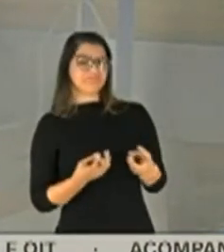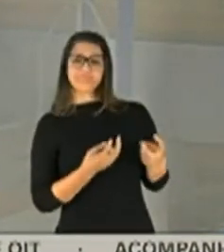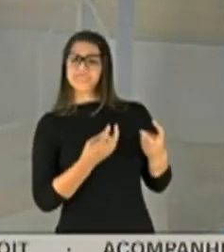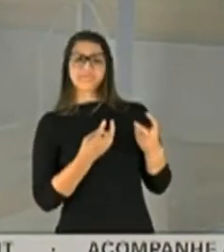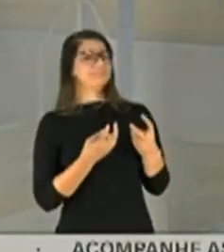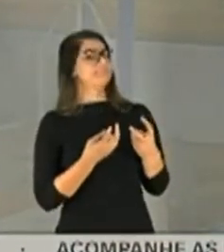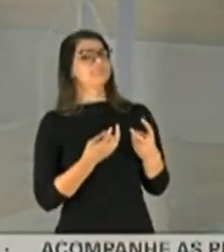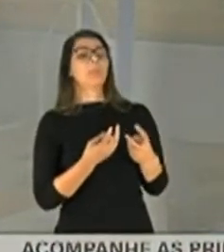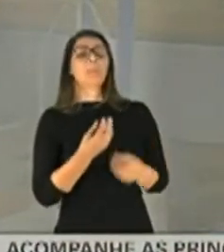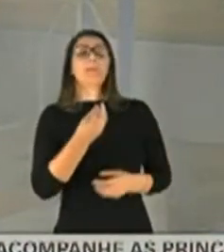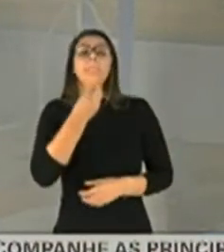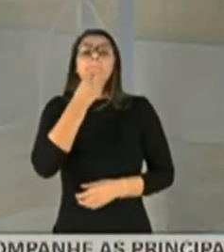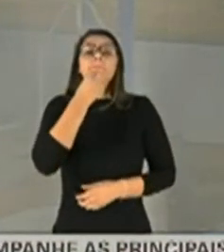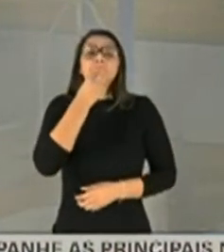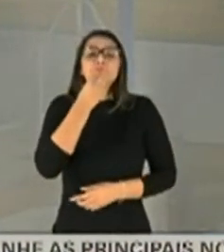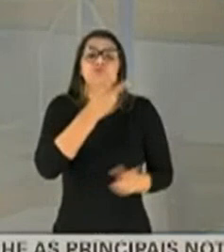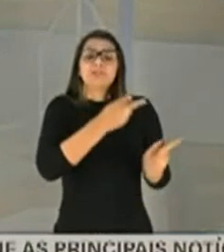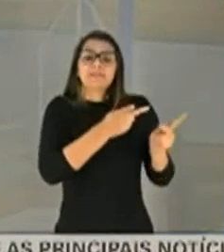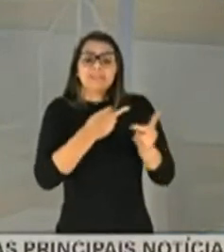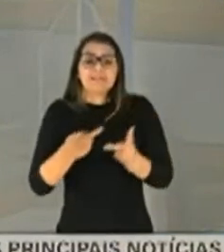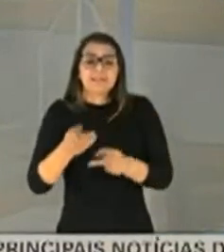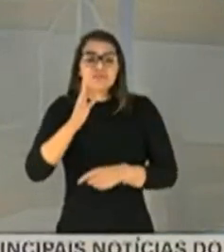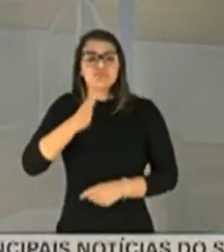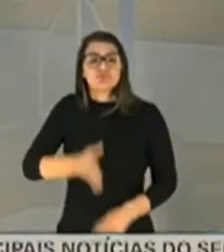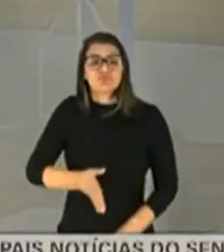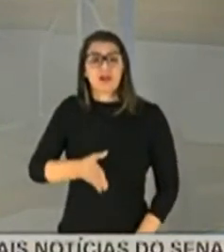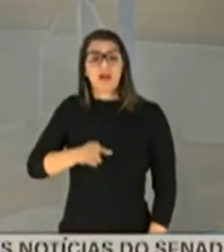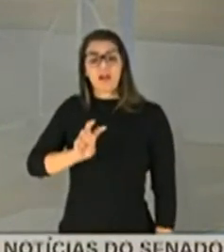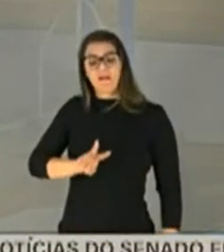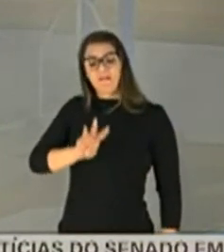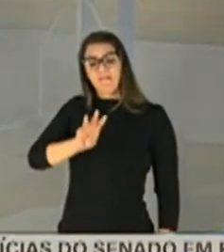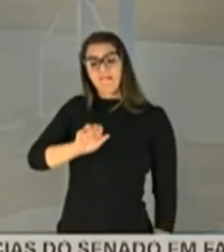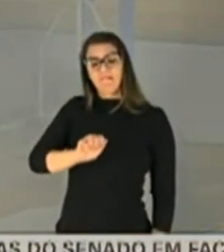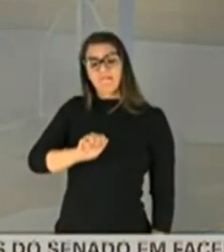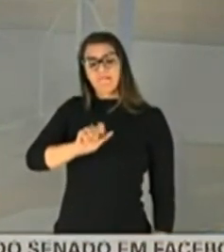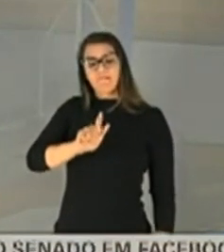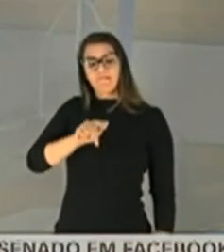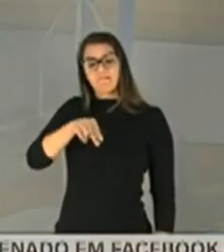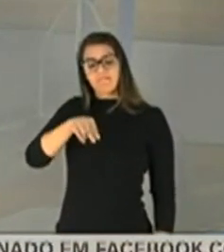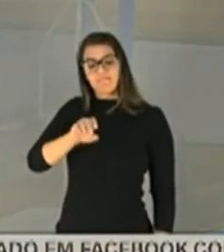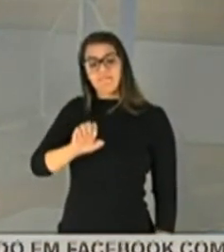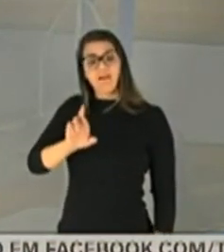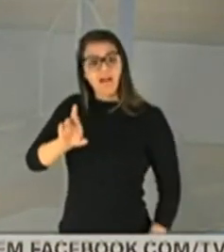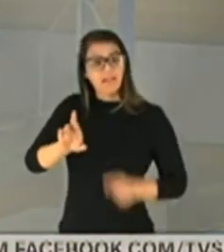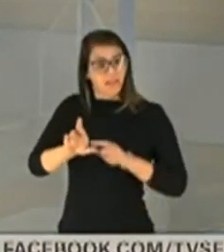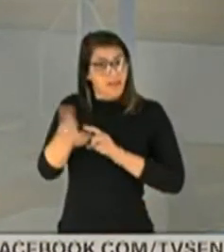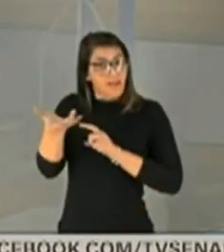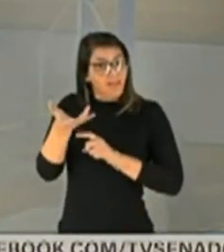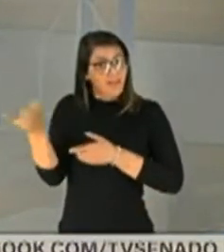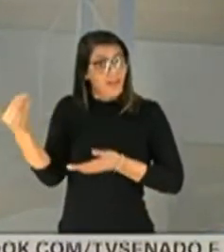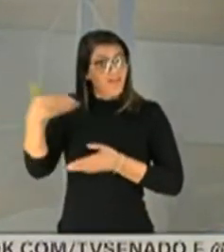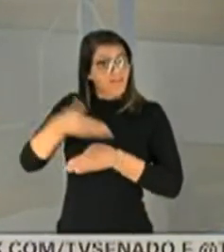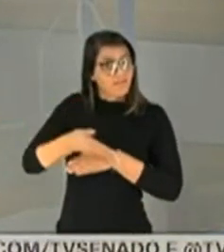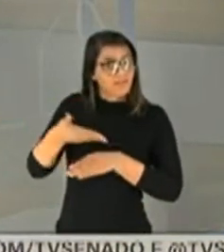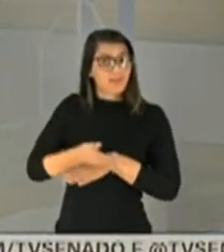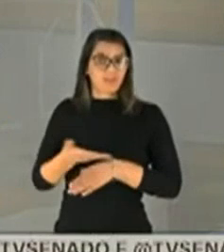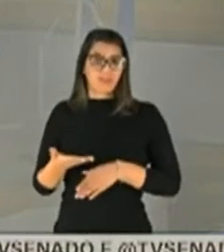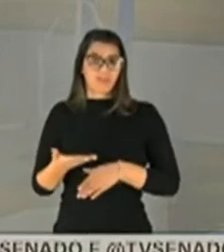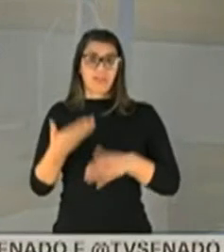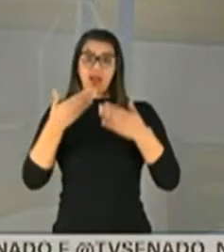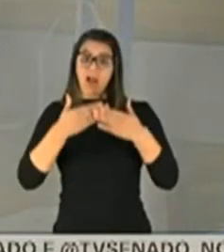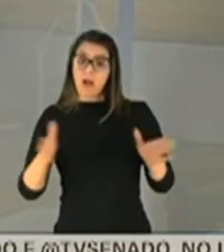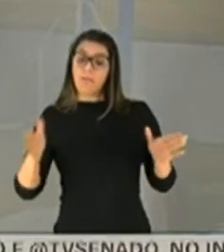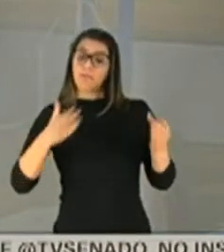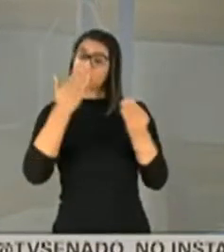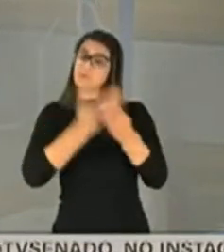deveríamos já ter trazido aqui o Wagner Rosário, o ministro que quer vir e, inclusive, abrir um procedimento, senadora